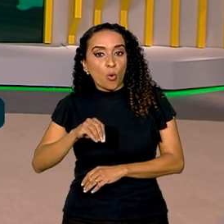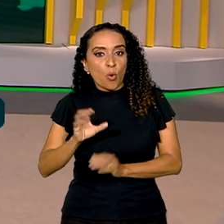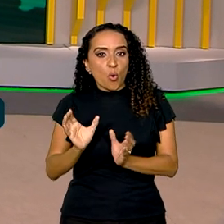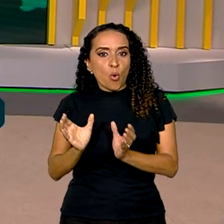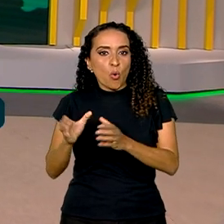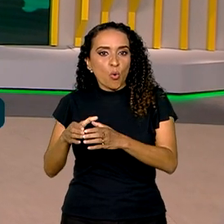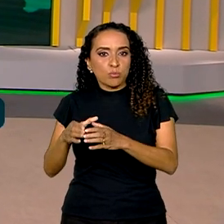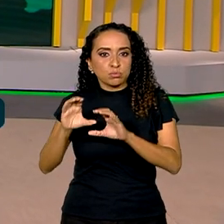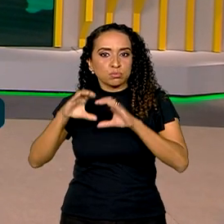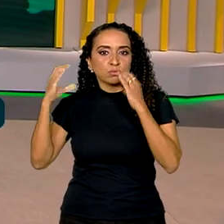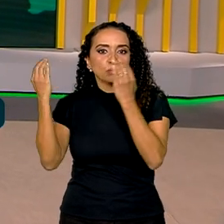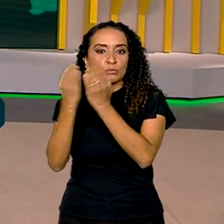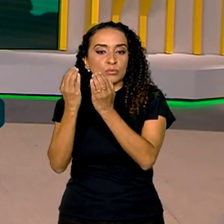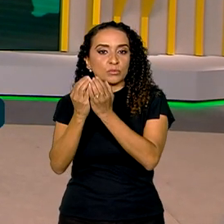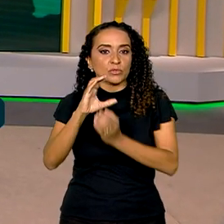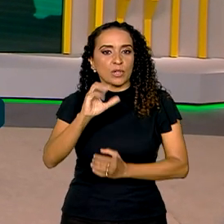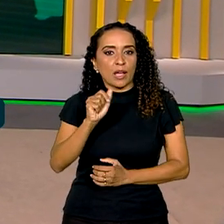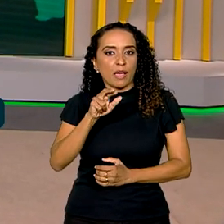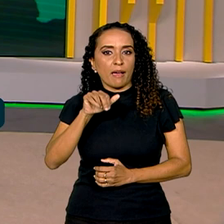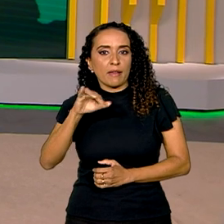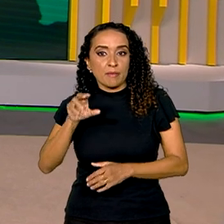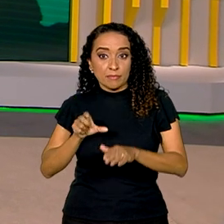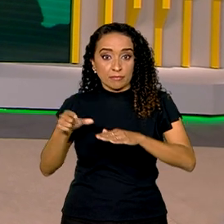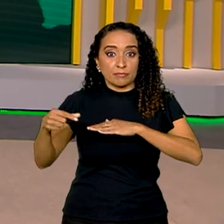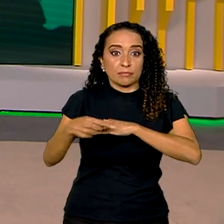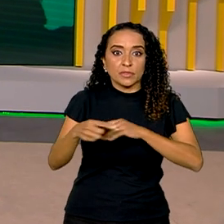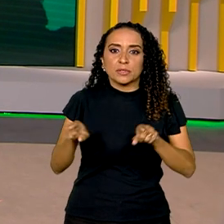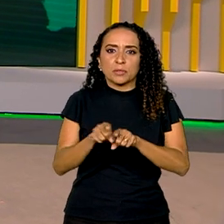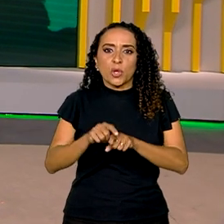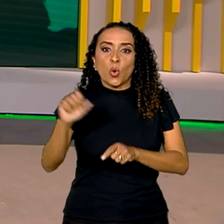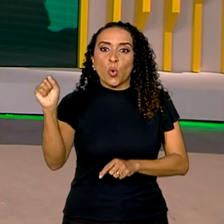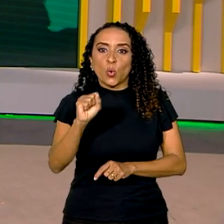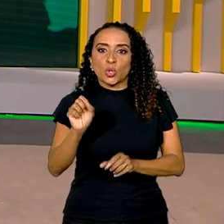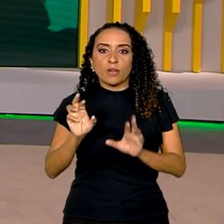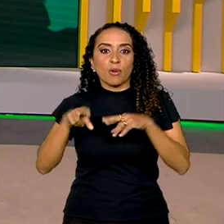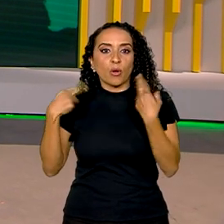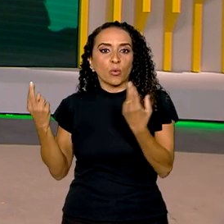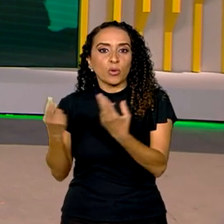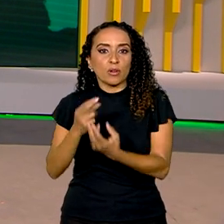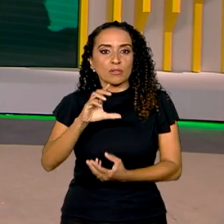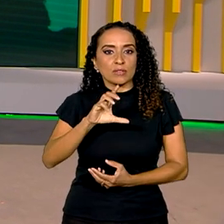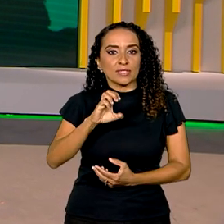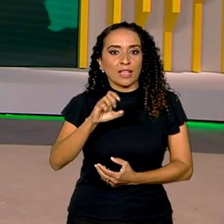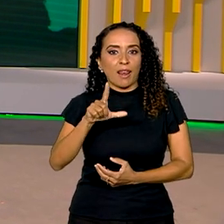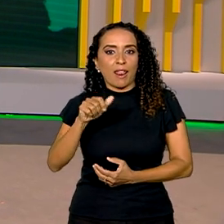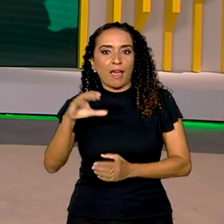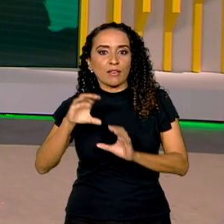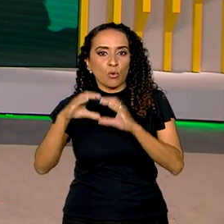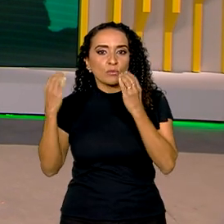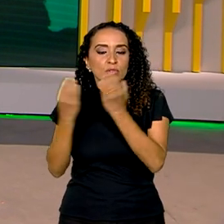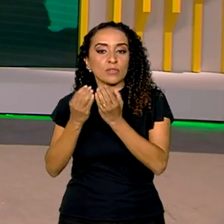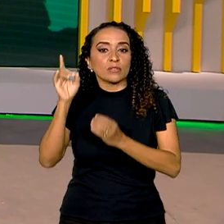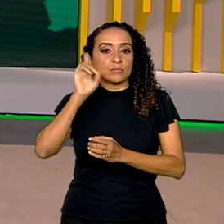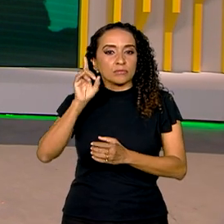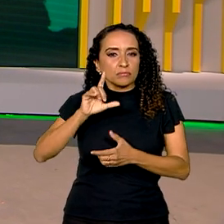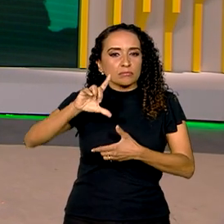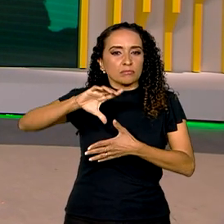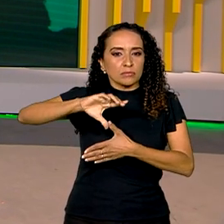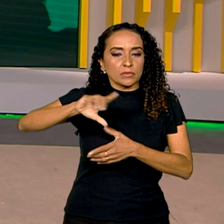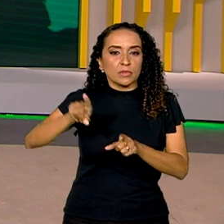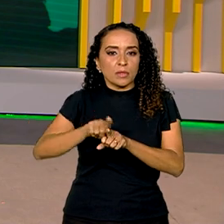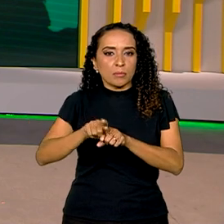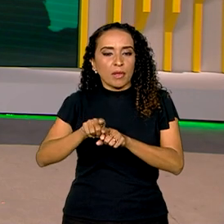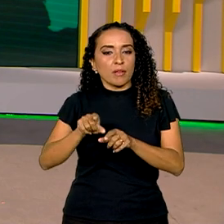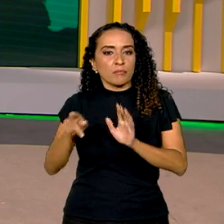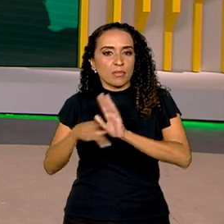cúpula da Comunidade do Caribe, na Guiana, e da oitava cúpula da CELAC, a Comunidade dos Estados Latino-Americanos e